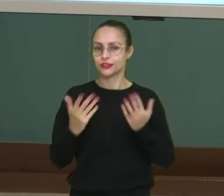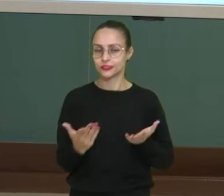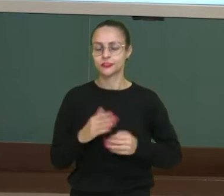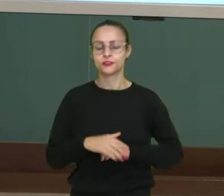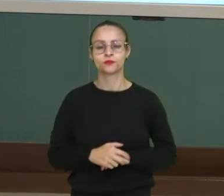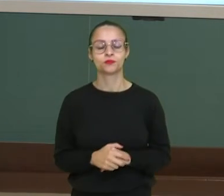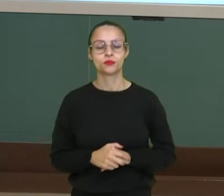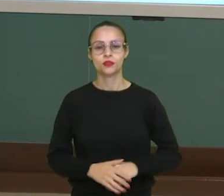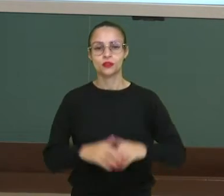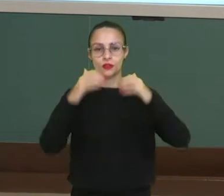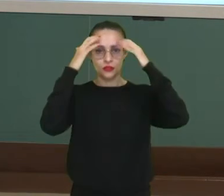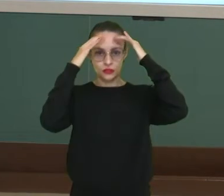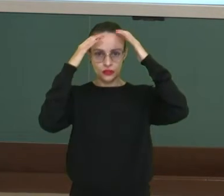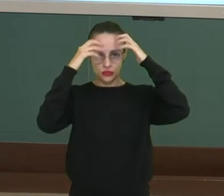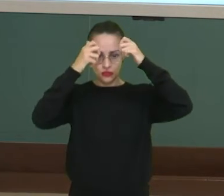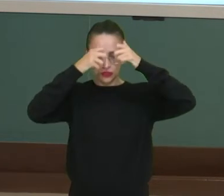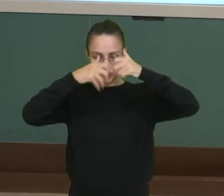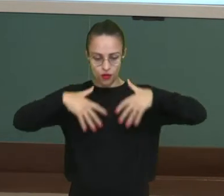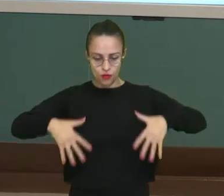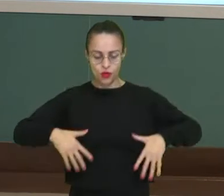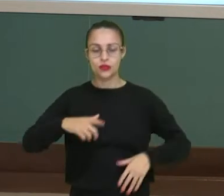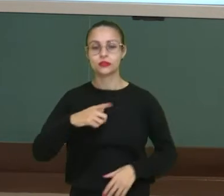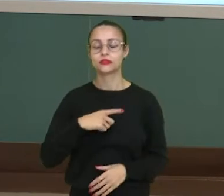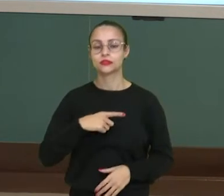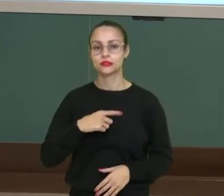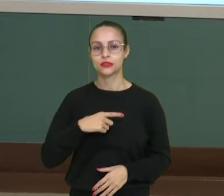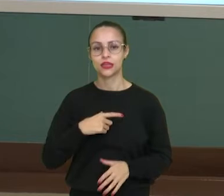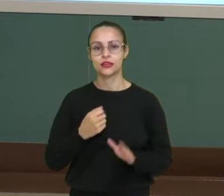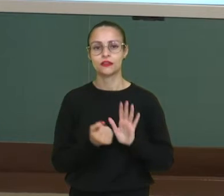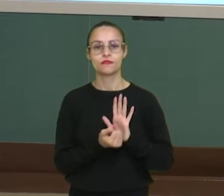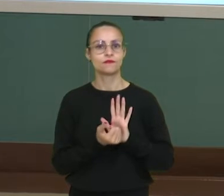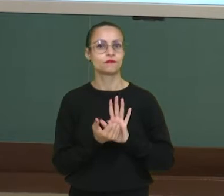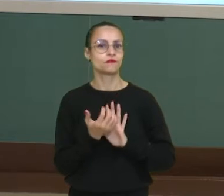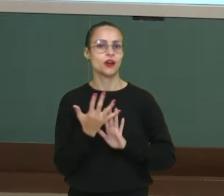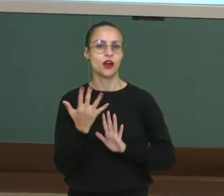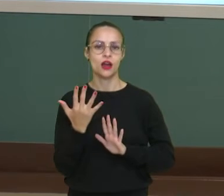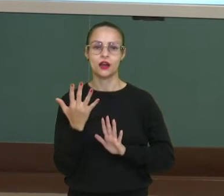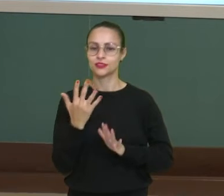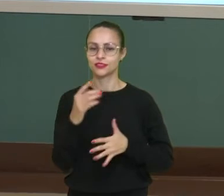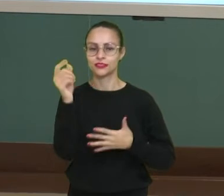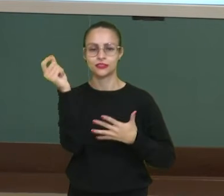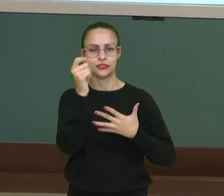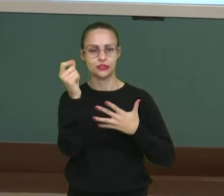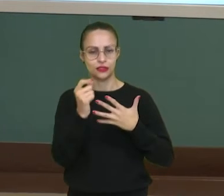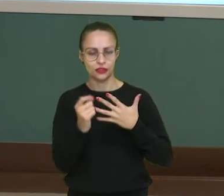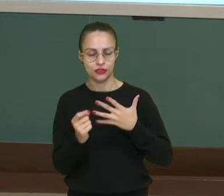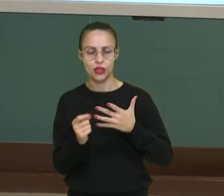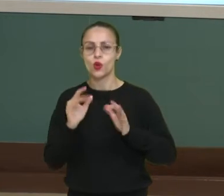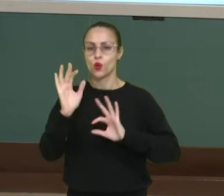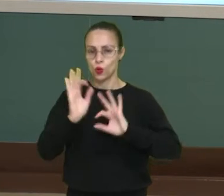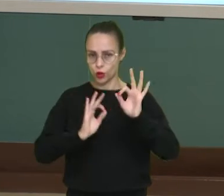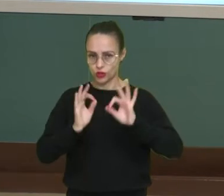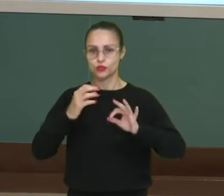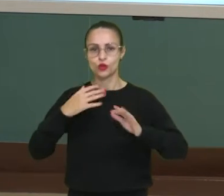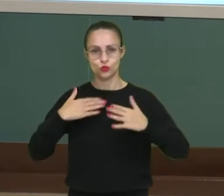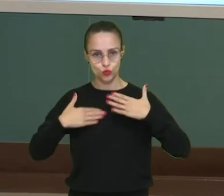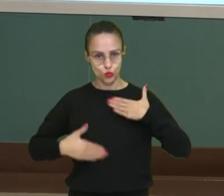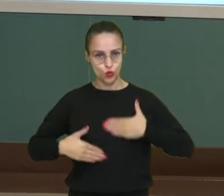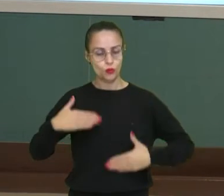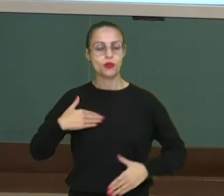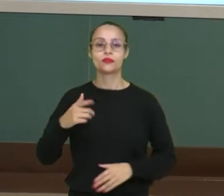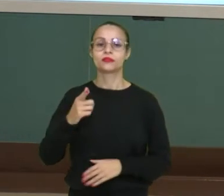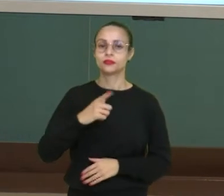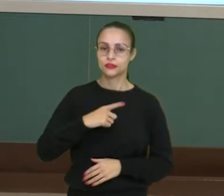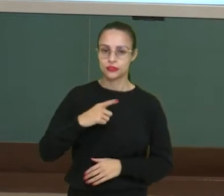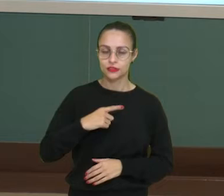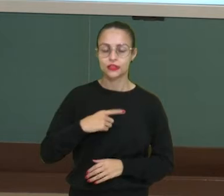O sistema nervoso humano é formado por várias partes. Lembram da organização do nosso corpo? Que nós temos